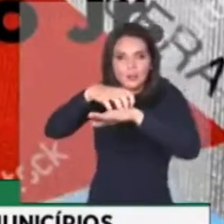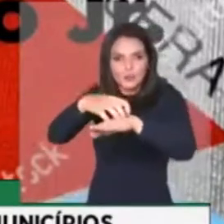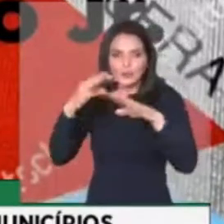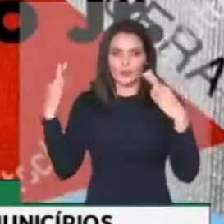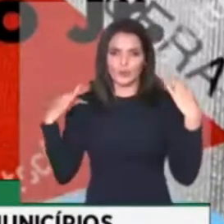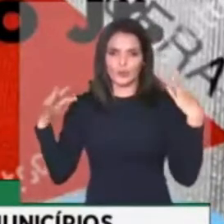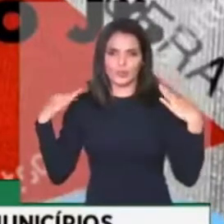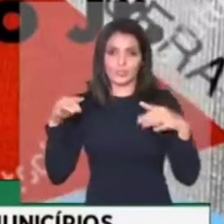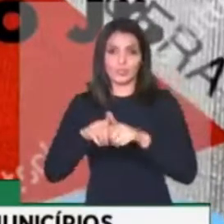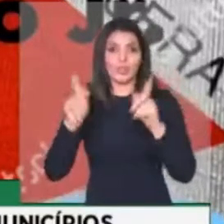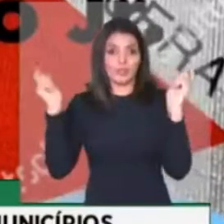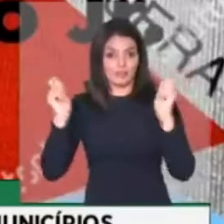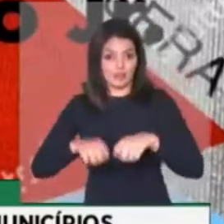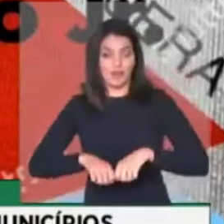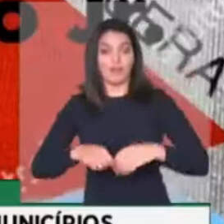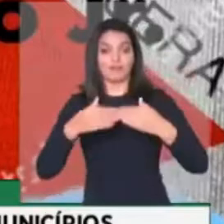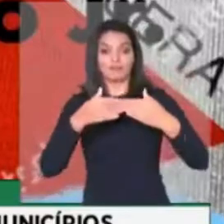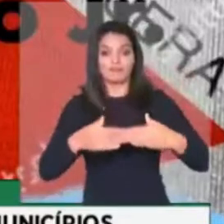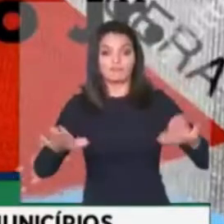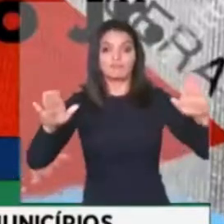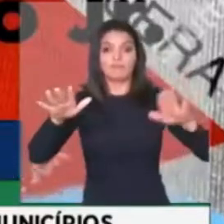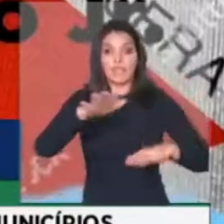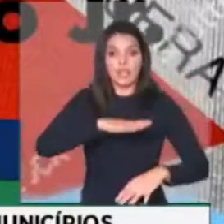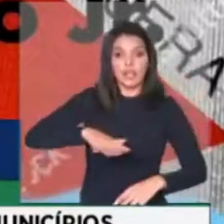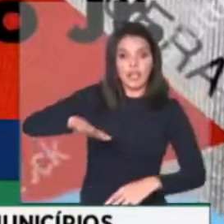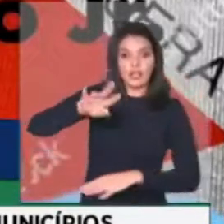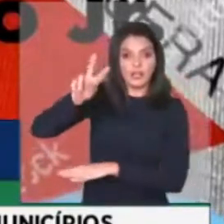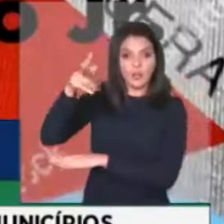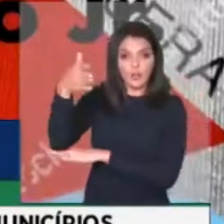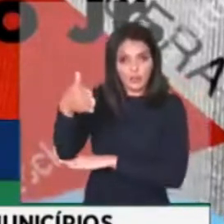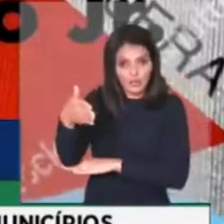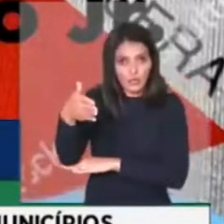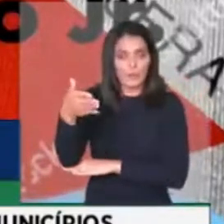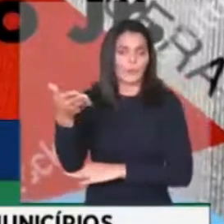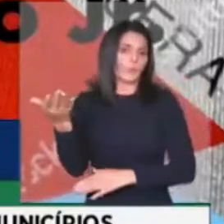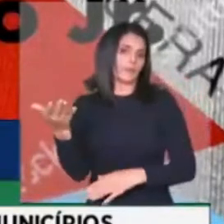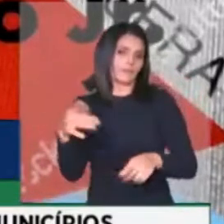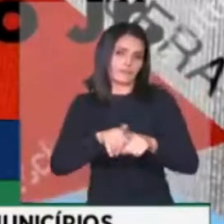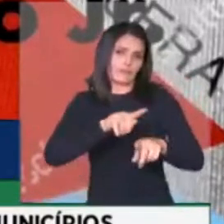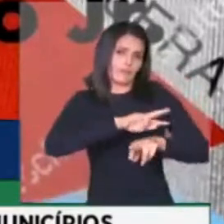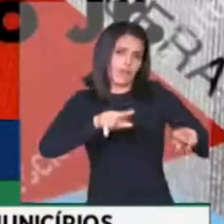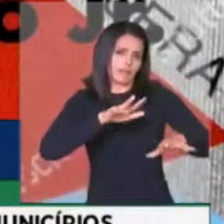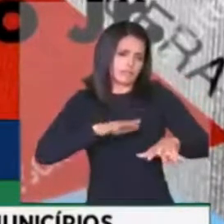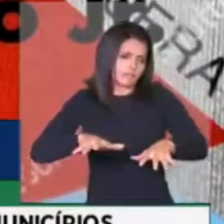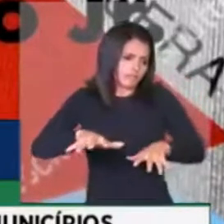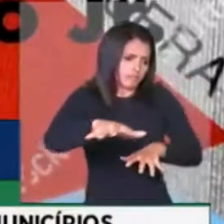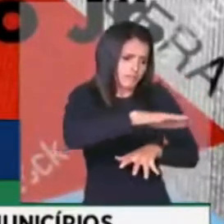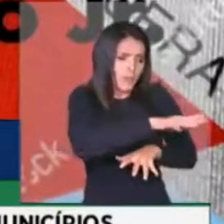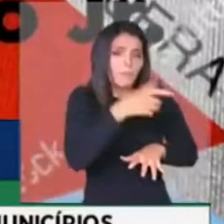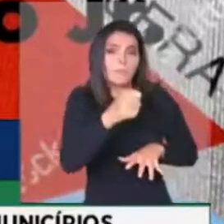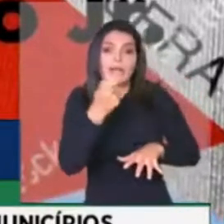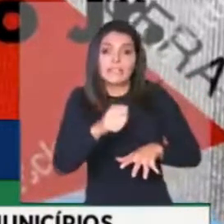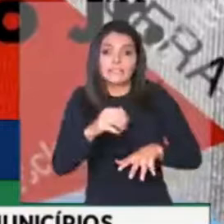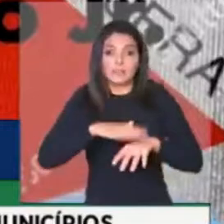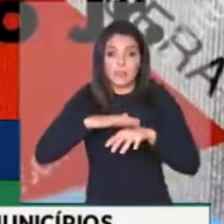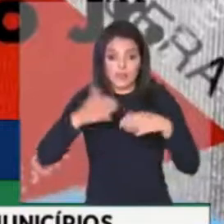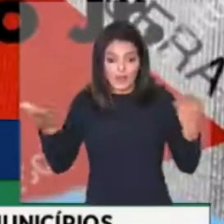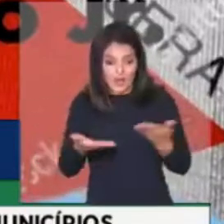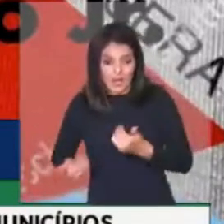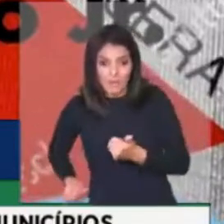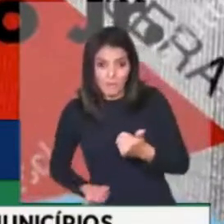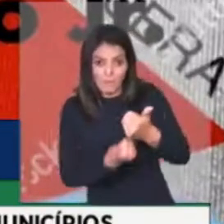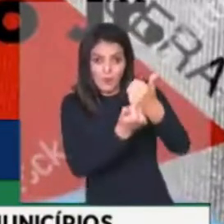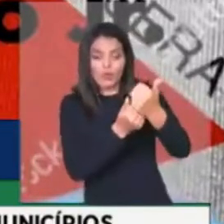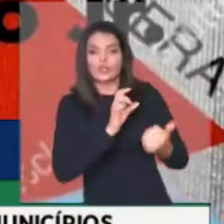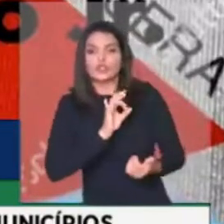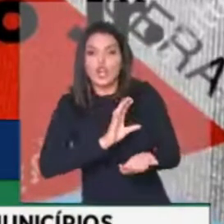de viabilizar o funcionamento do setor hoteleiro nacional, entre outros setores que precisam do apoio nesse momento, não